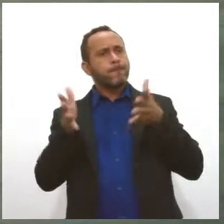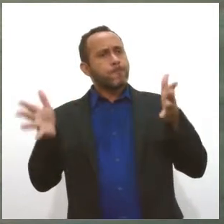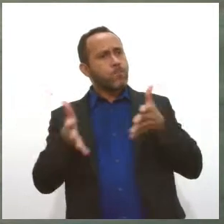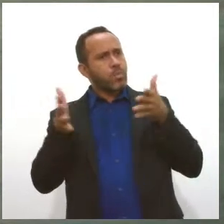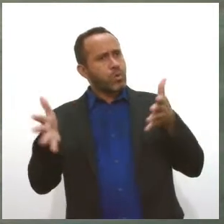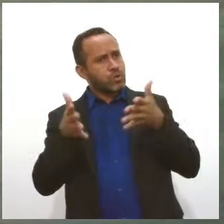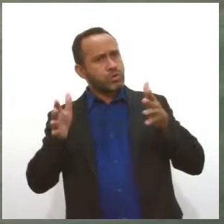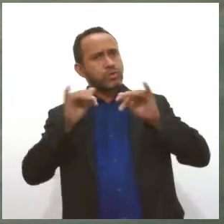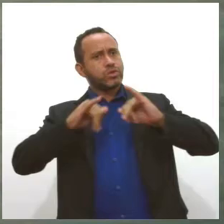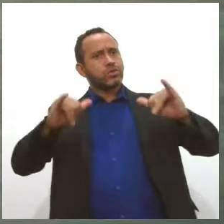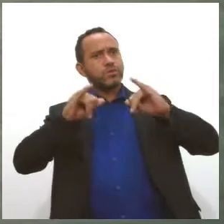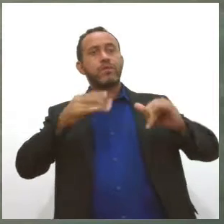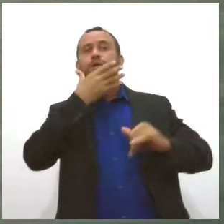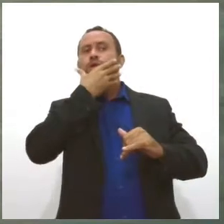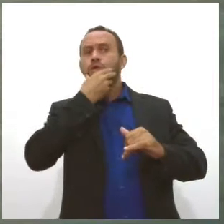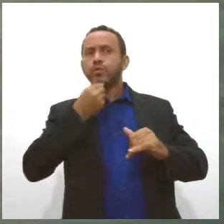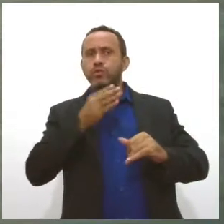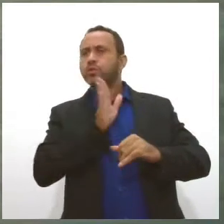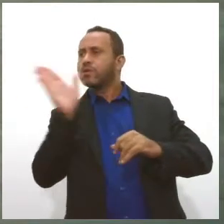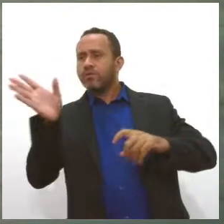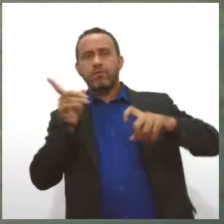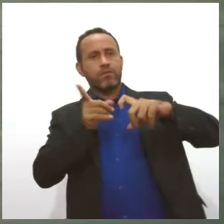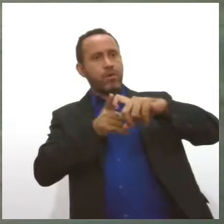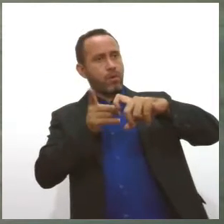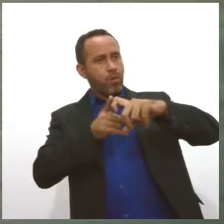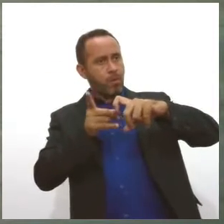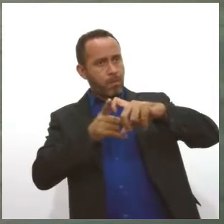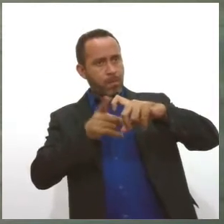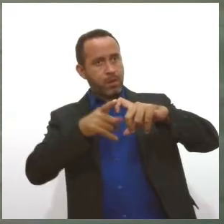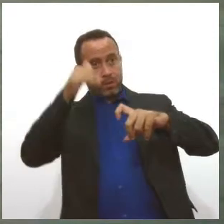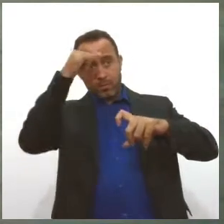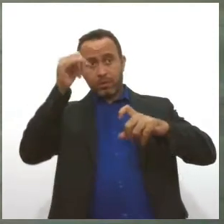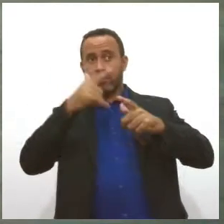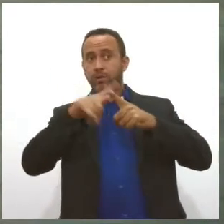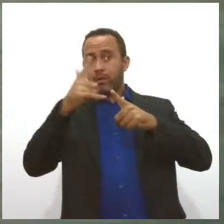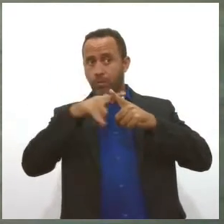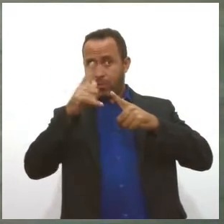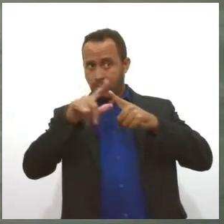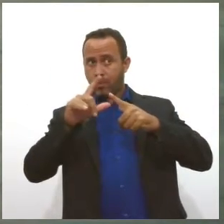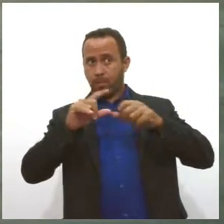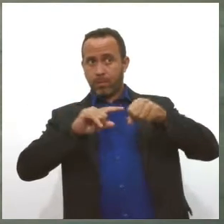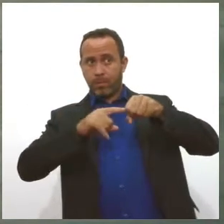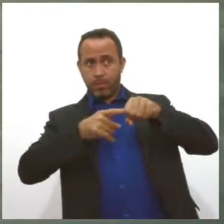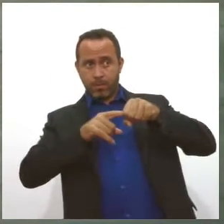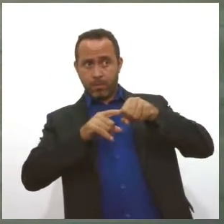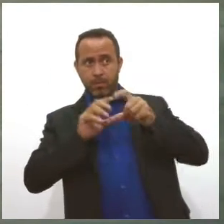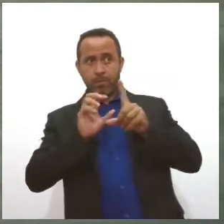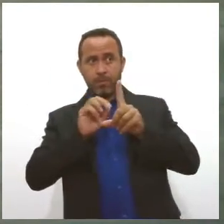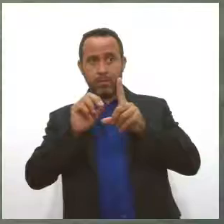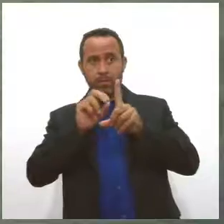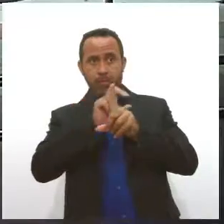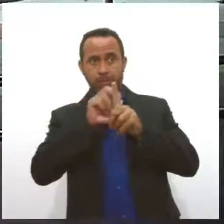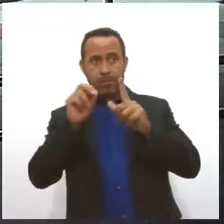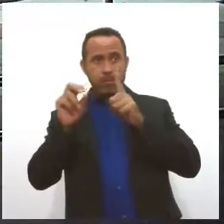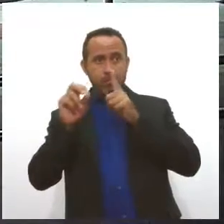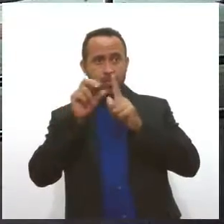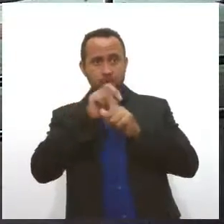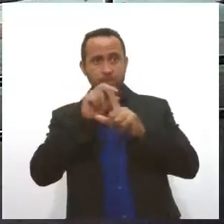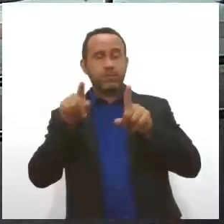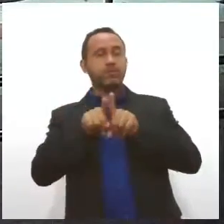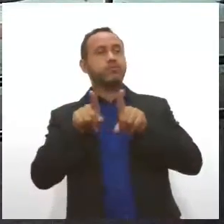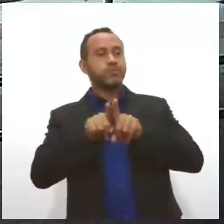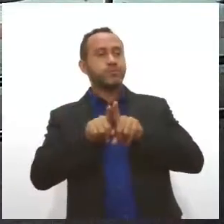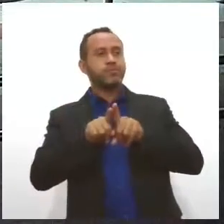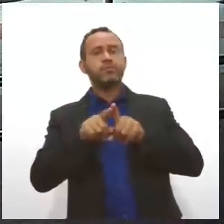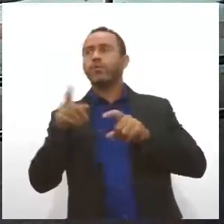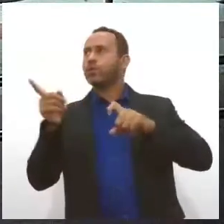dessa campanha, que os homens procurem se prevenir outro câncer de próstata, Valkyria? Inclusive, o